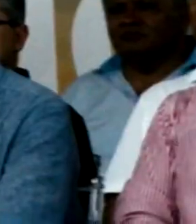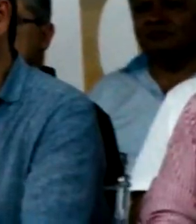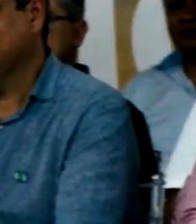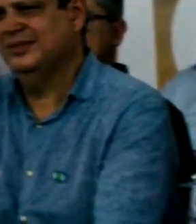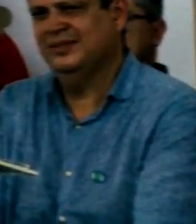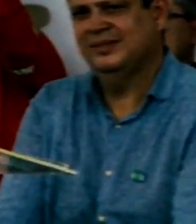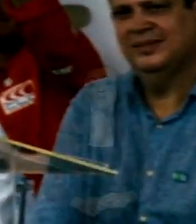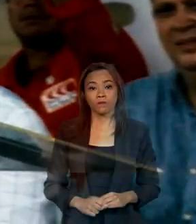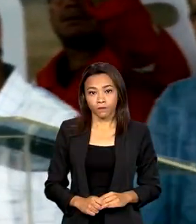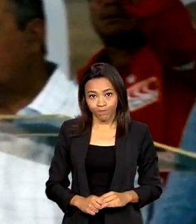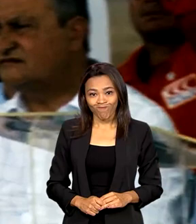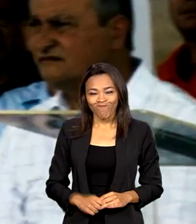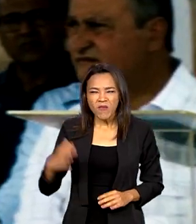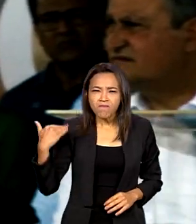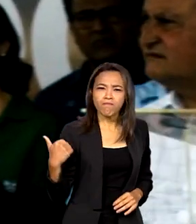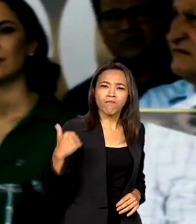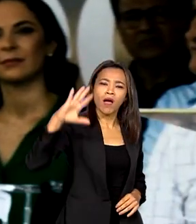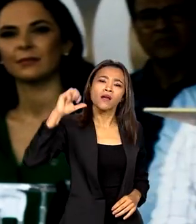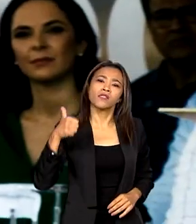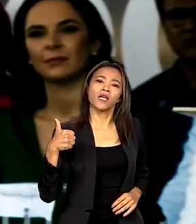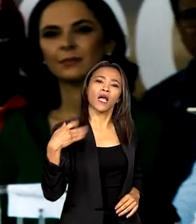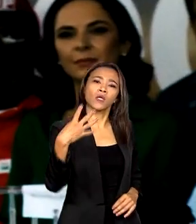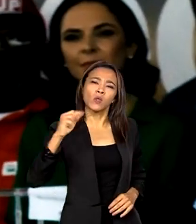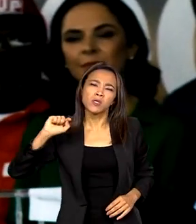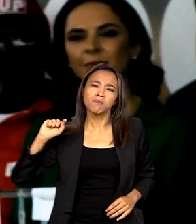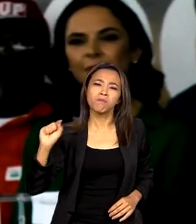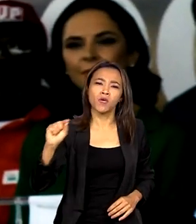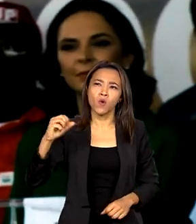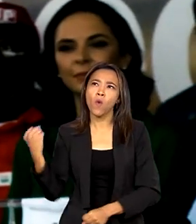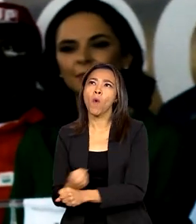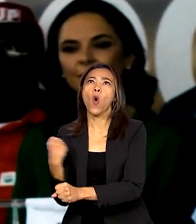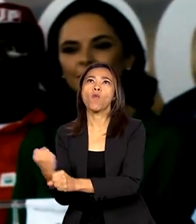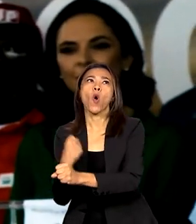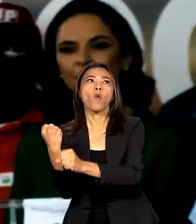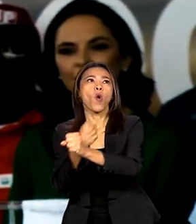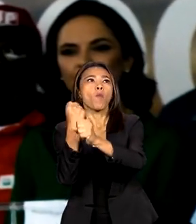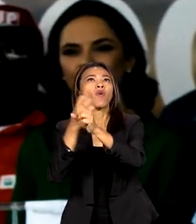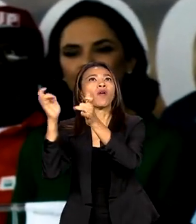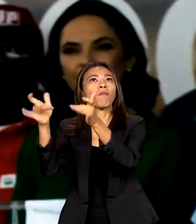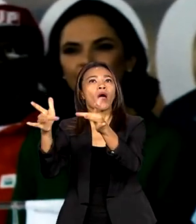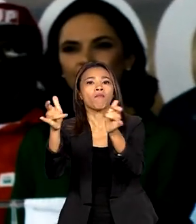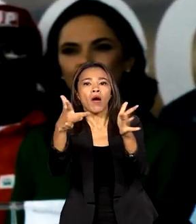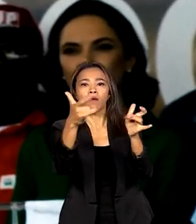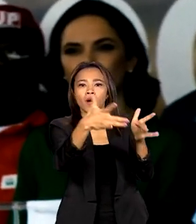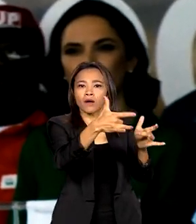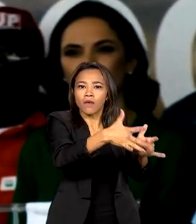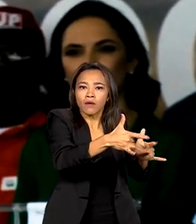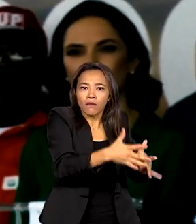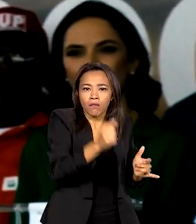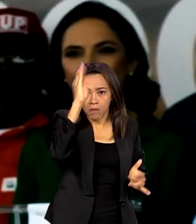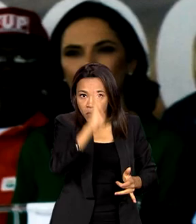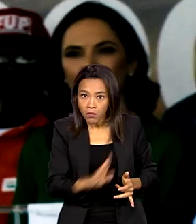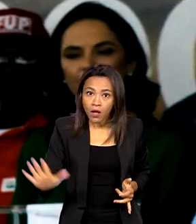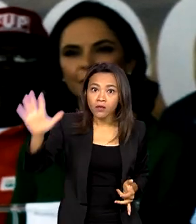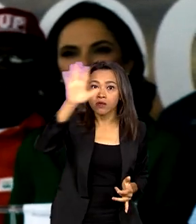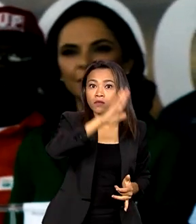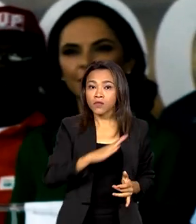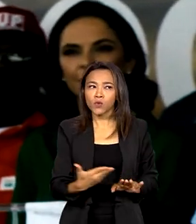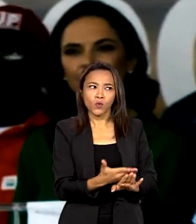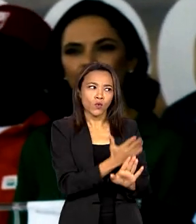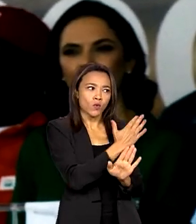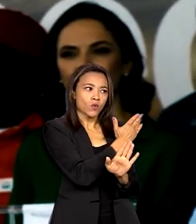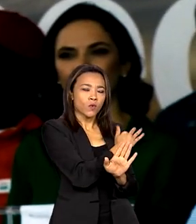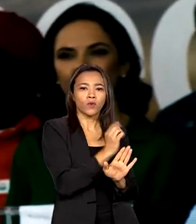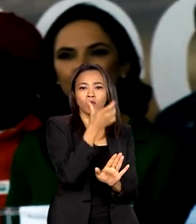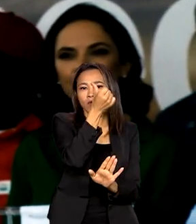Mais de 14 mil obras que ficaram paralisadas neste país durante os últimos